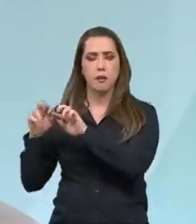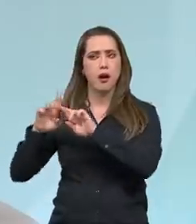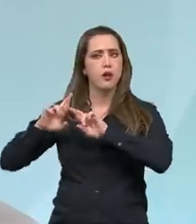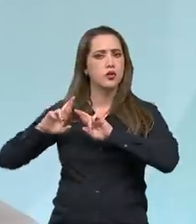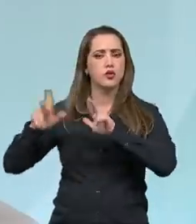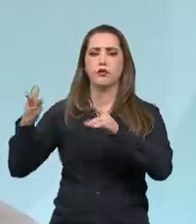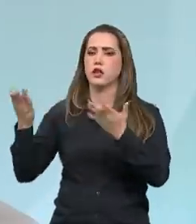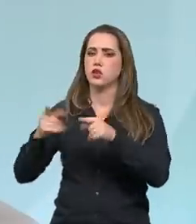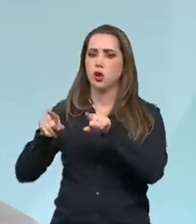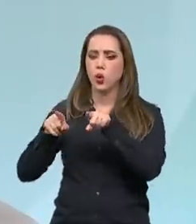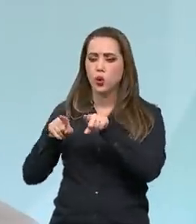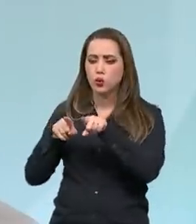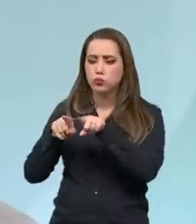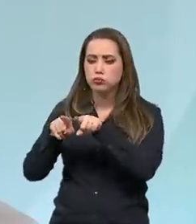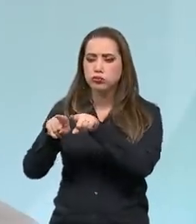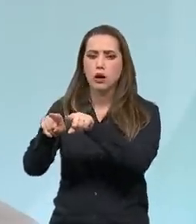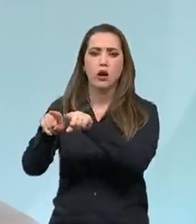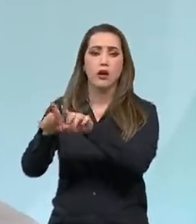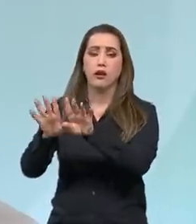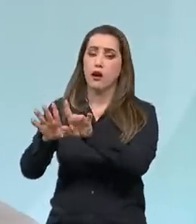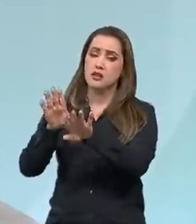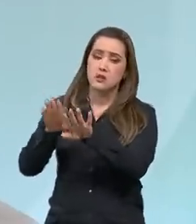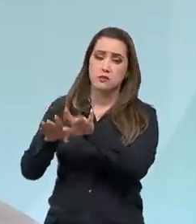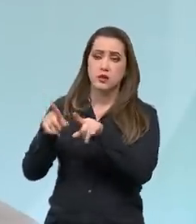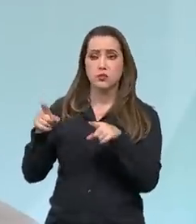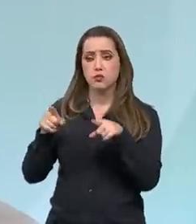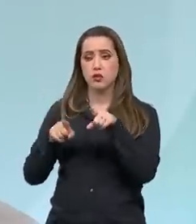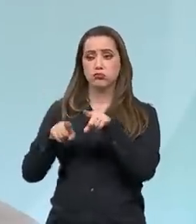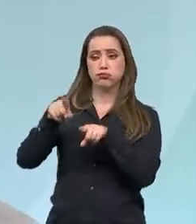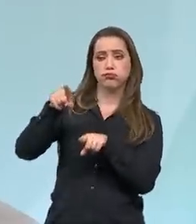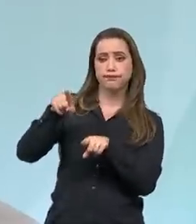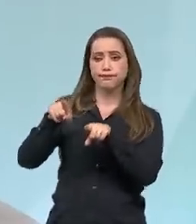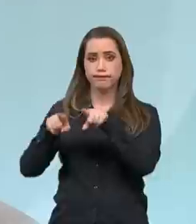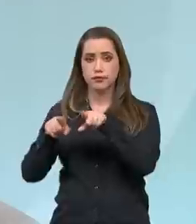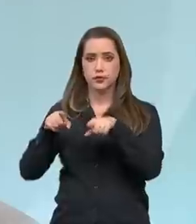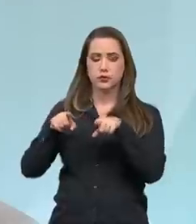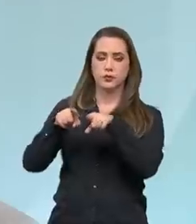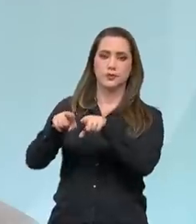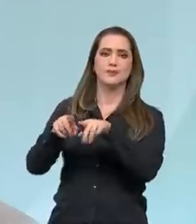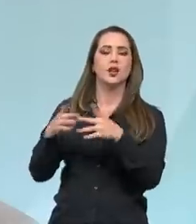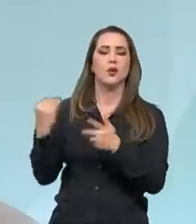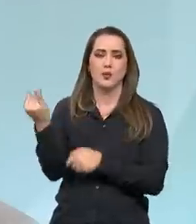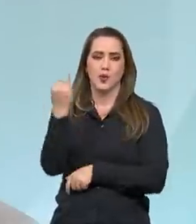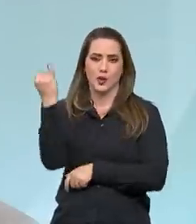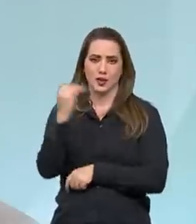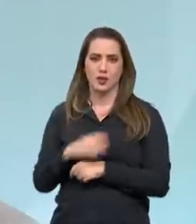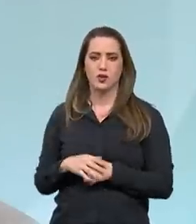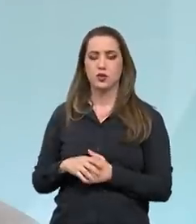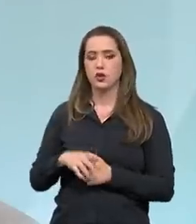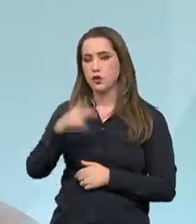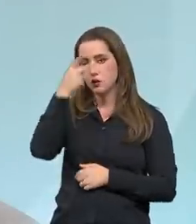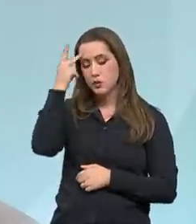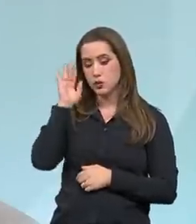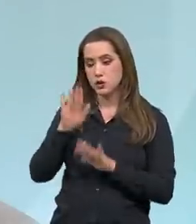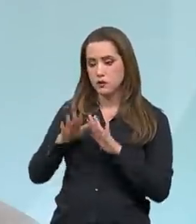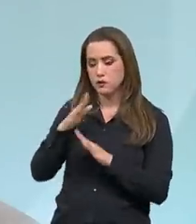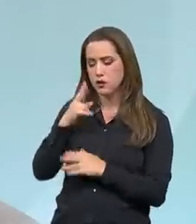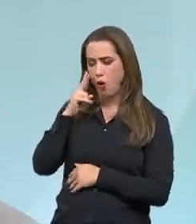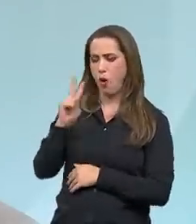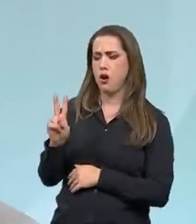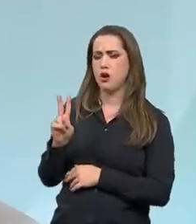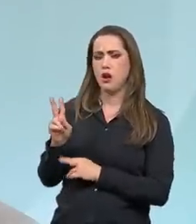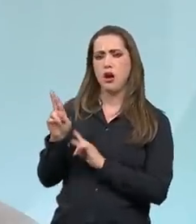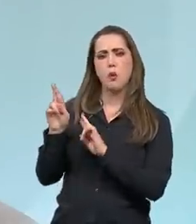Essa transformação microeconômica, ela é muito importante. E isso está fazendo com que especialistas errem a previsão.